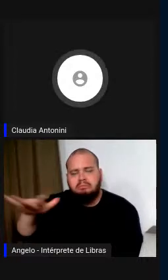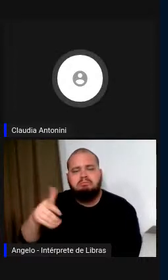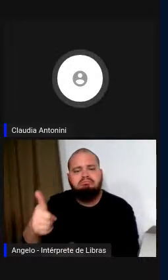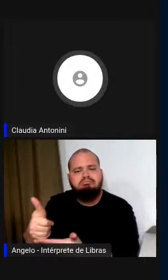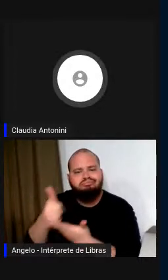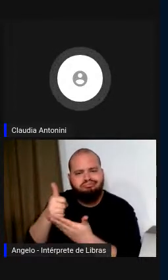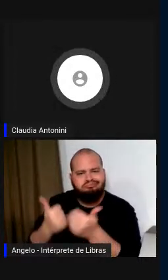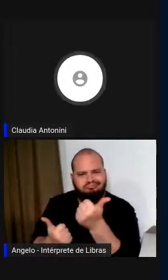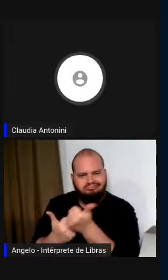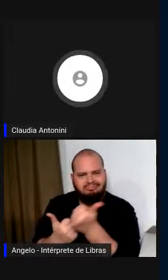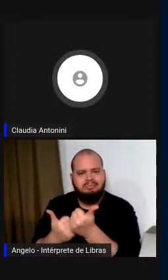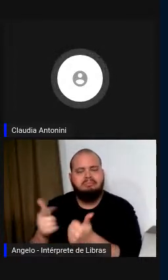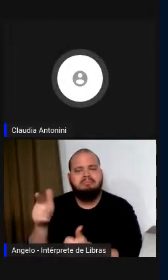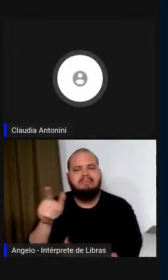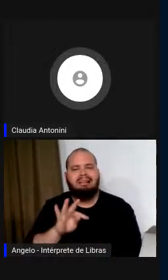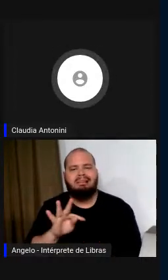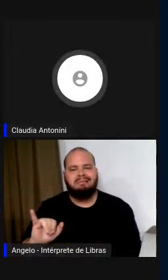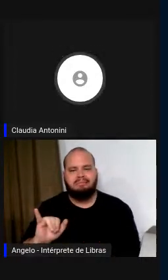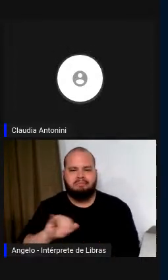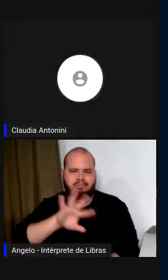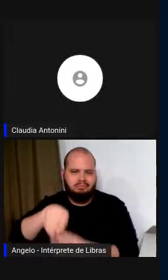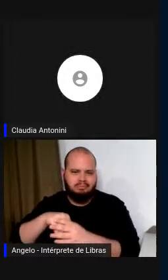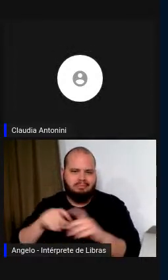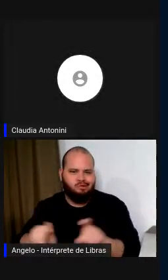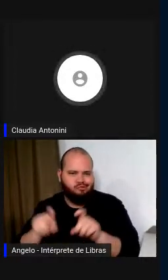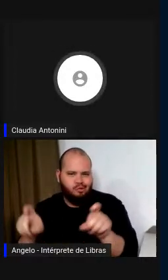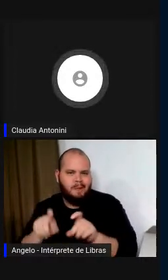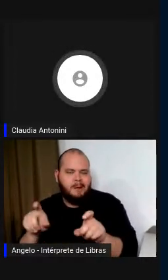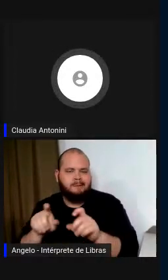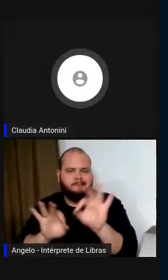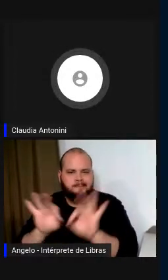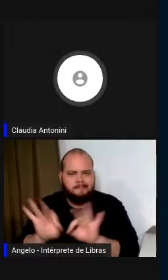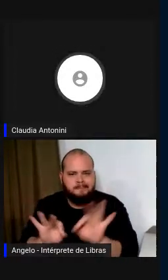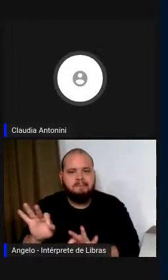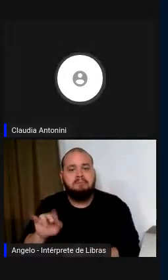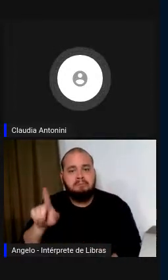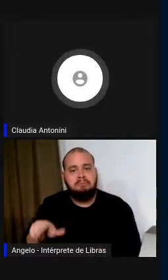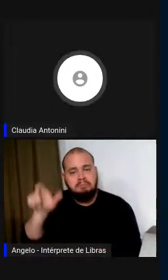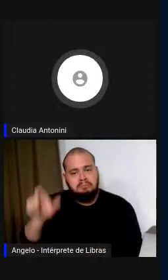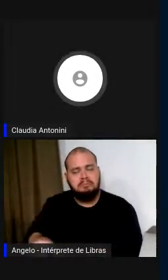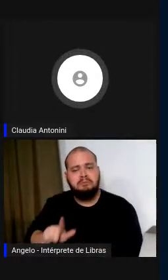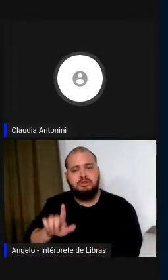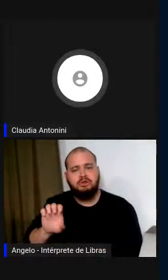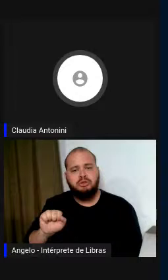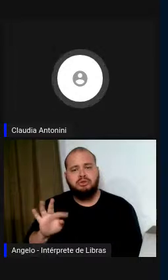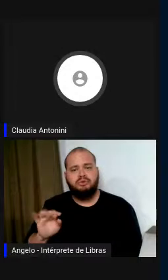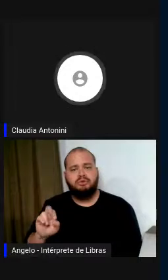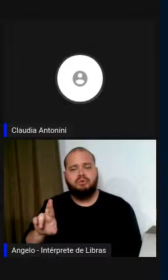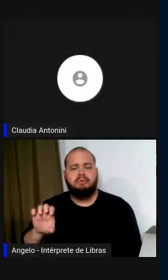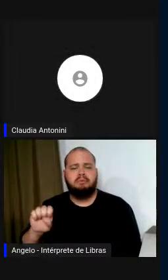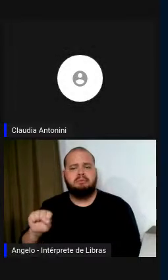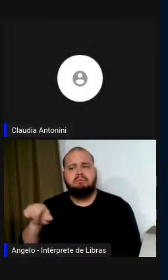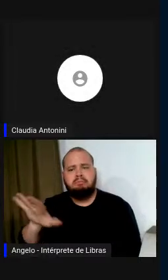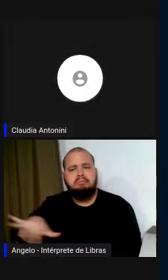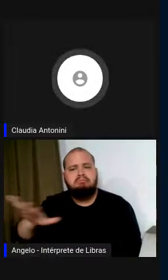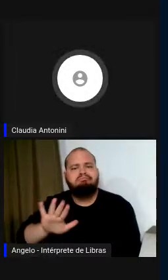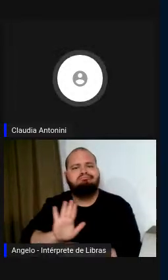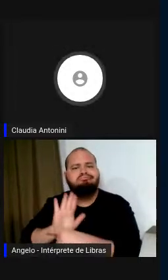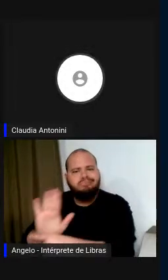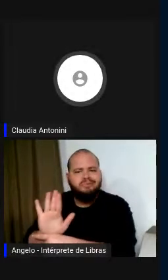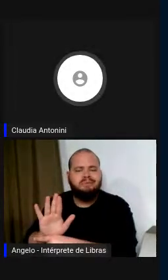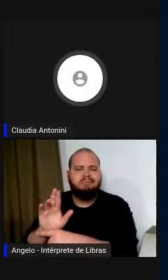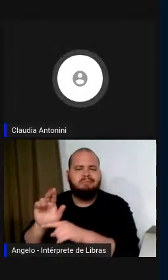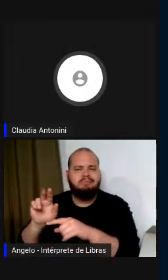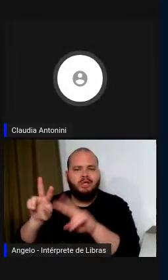pessoal da informática que são gestores que administram os fluxos de informação e